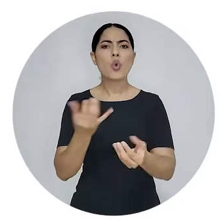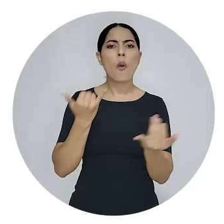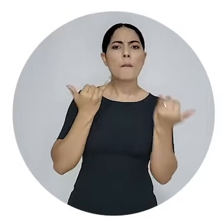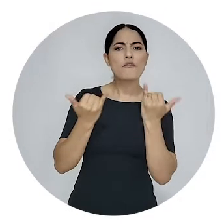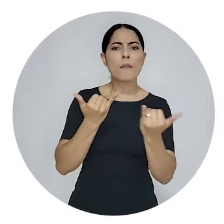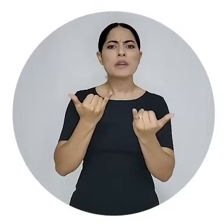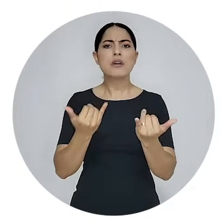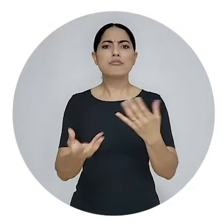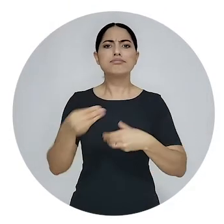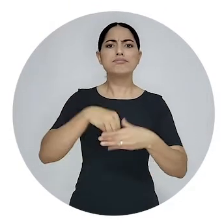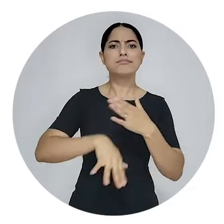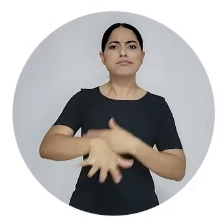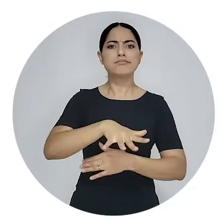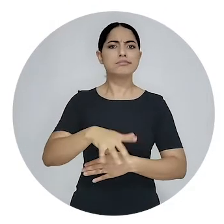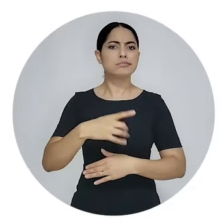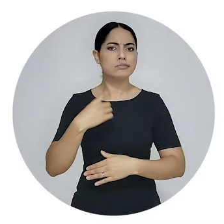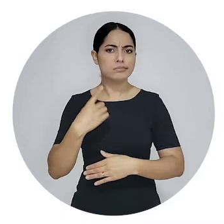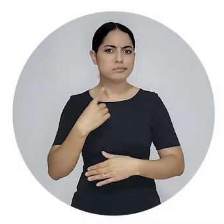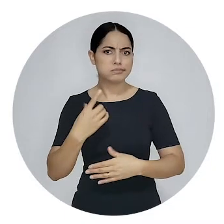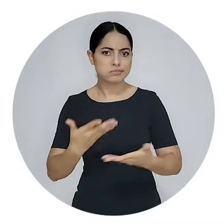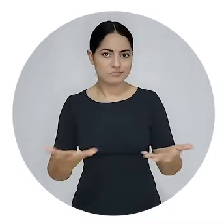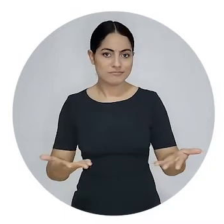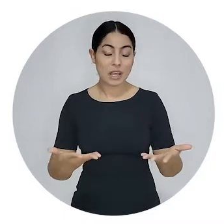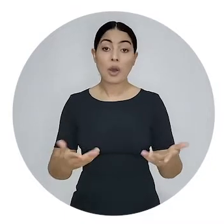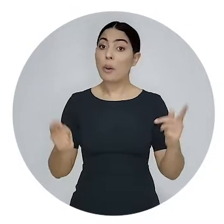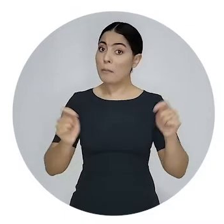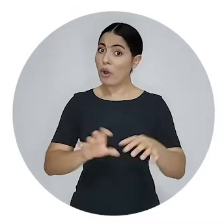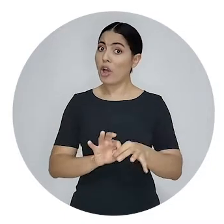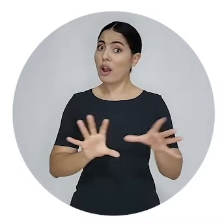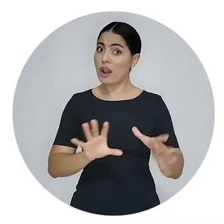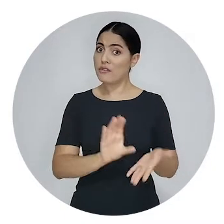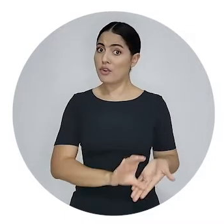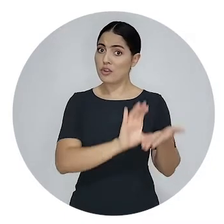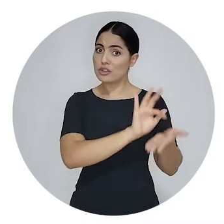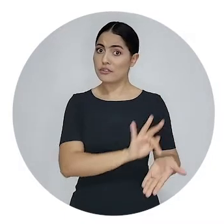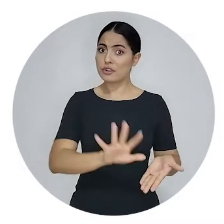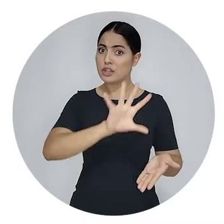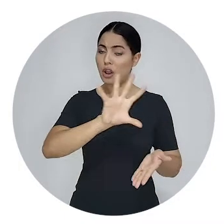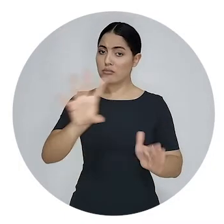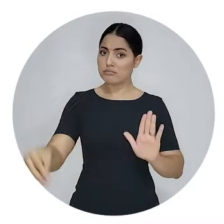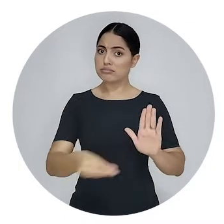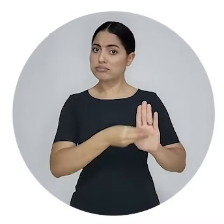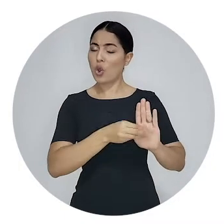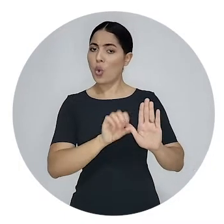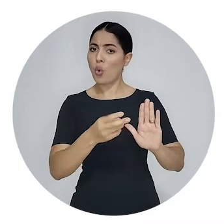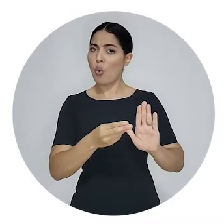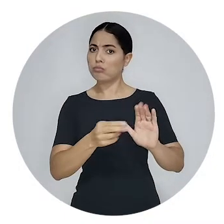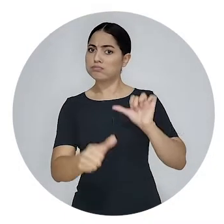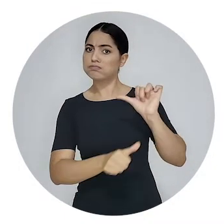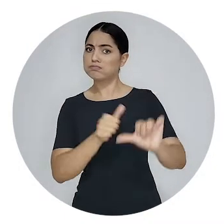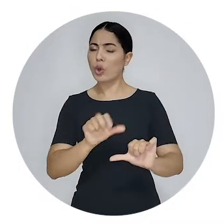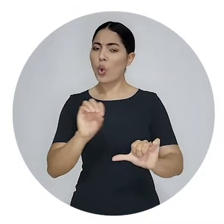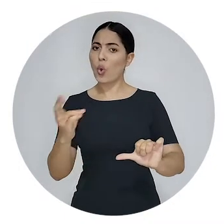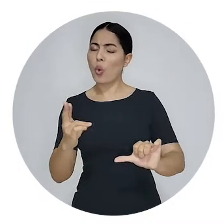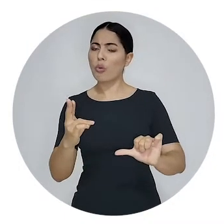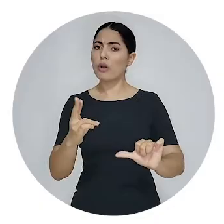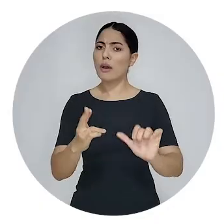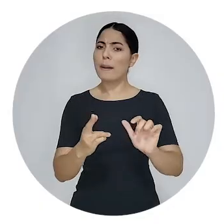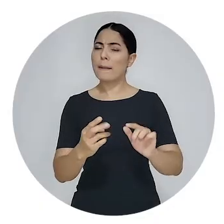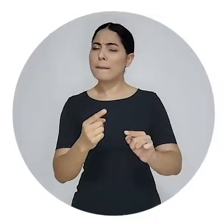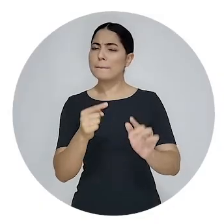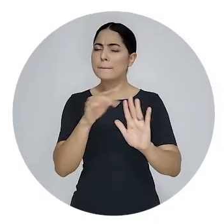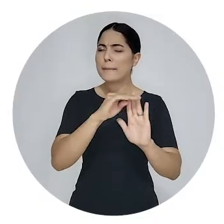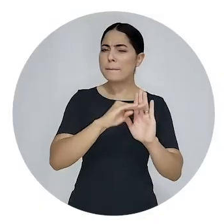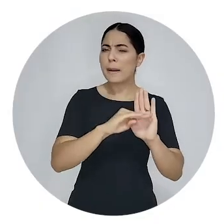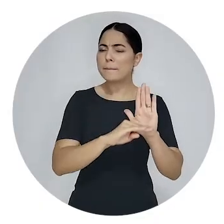informação na advocacia, podendo propor ao Conselho Federal a alteração, a supressão ou a inclusão de novos